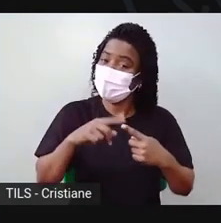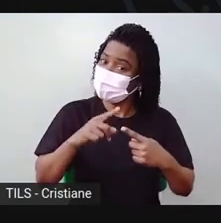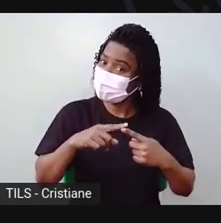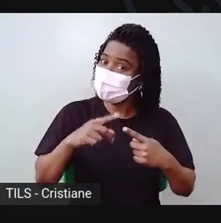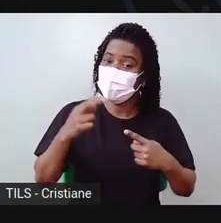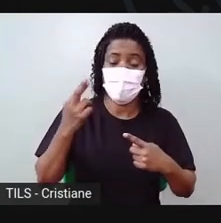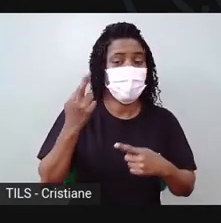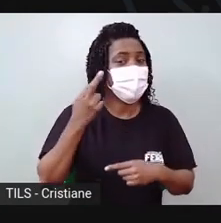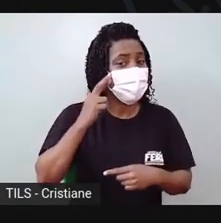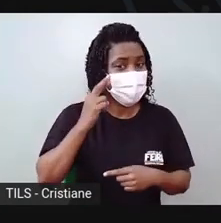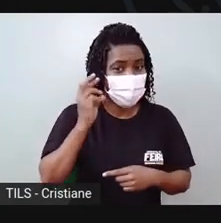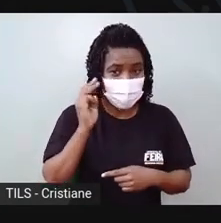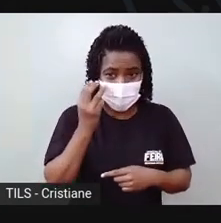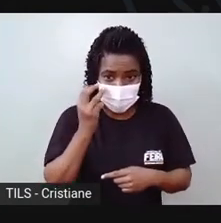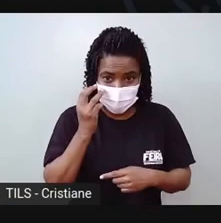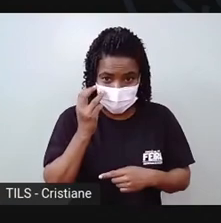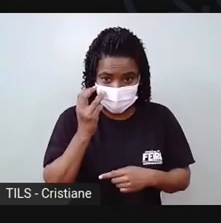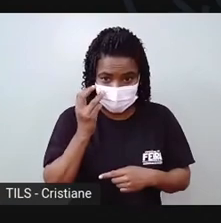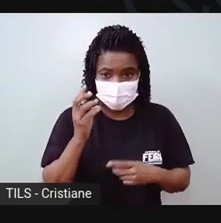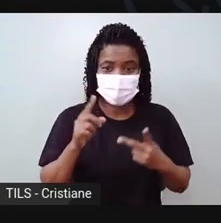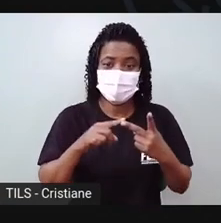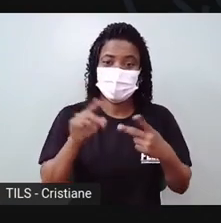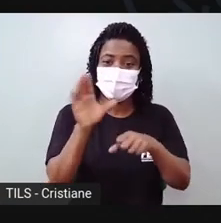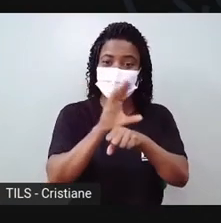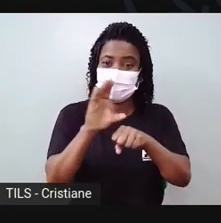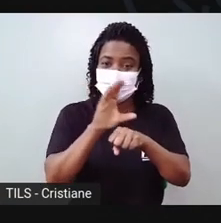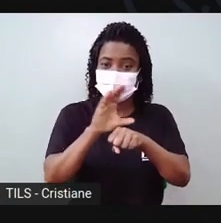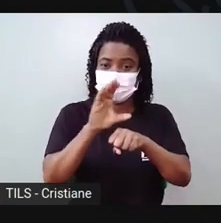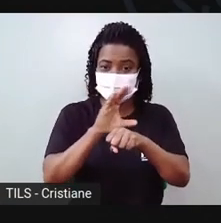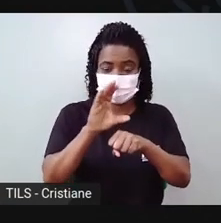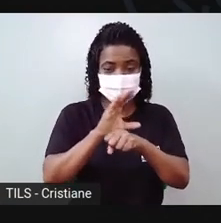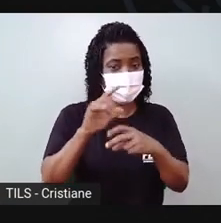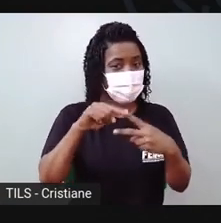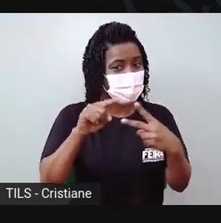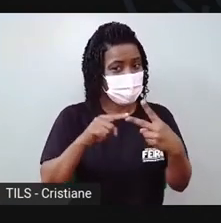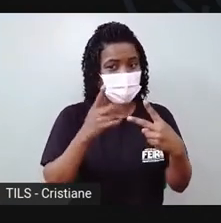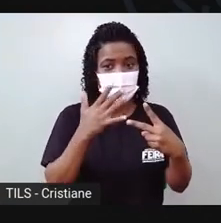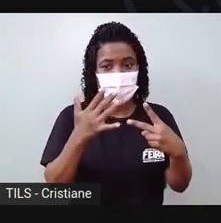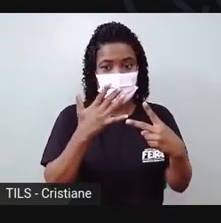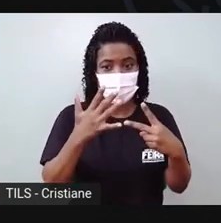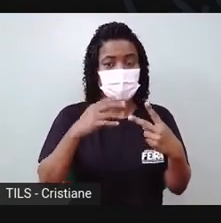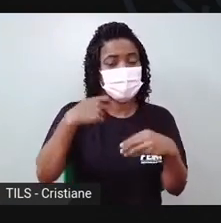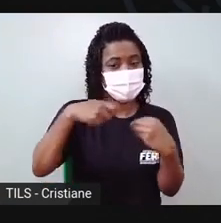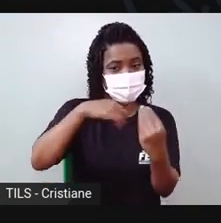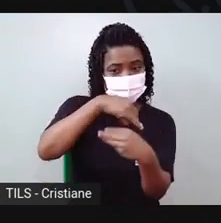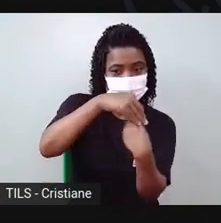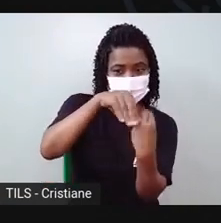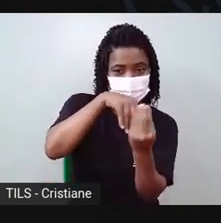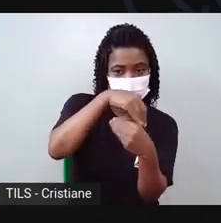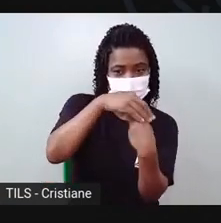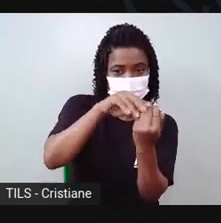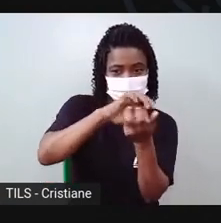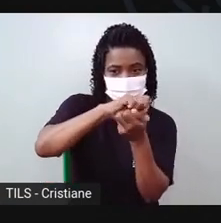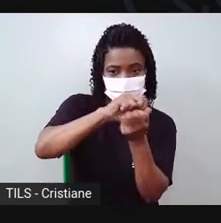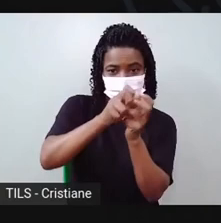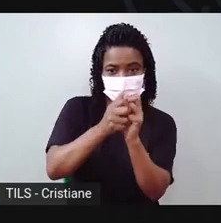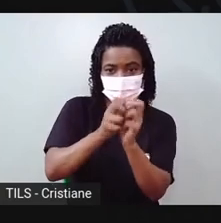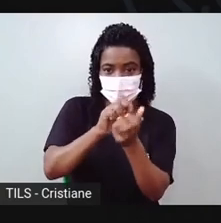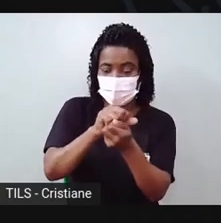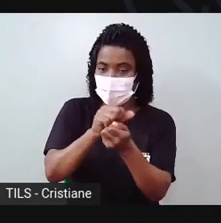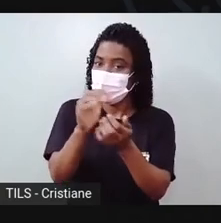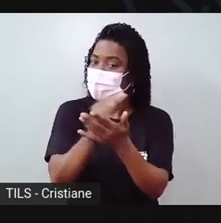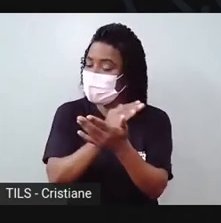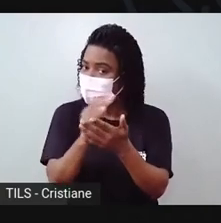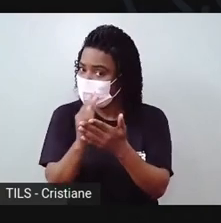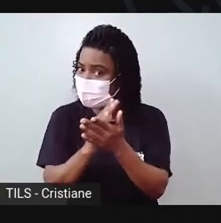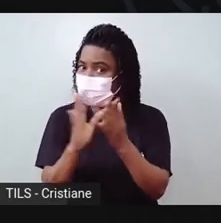cinza. Tem duas cores nessa argila. A gente tem que misturar bastante. Agora existe argila branca,